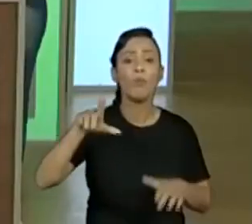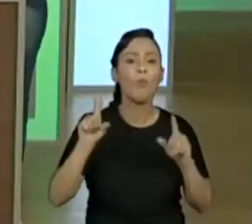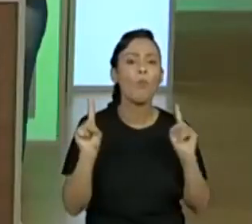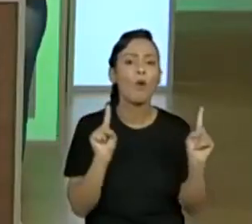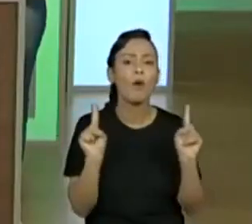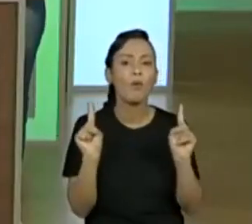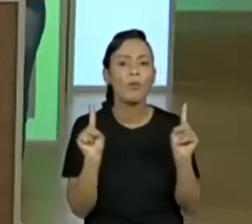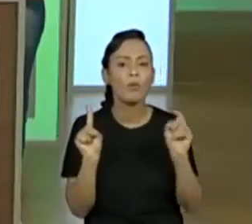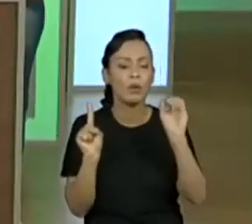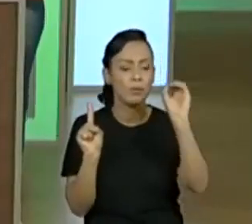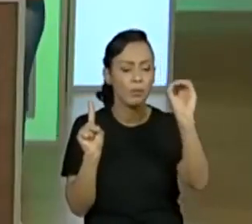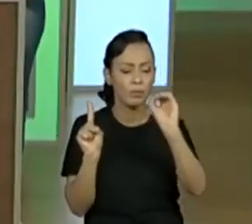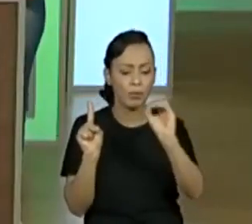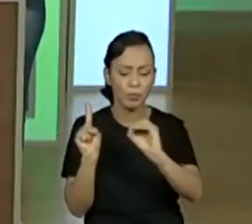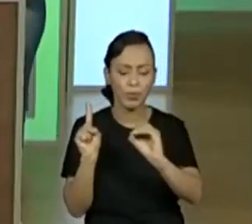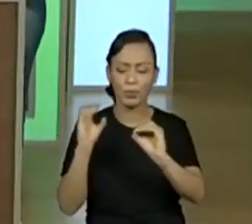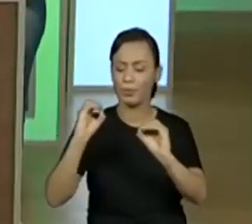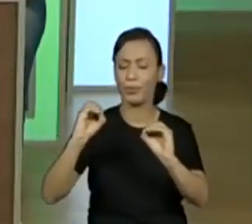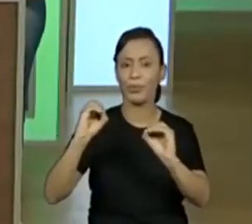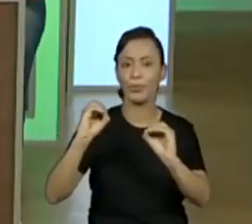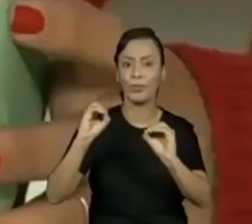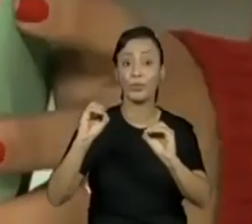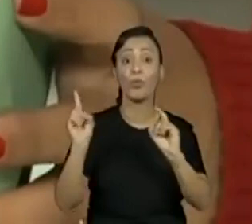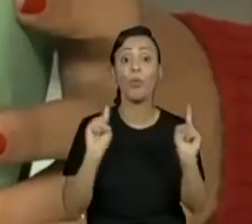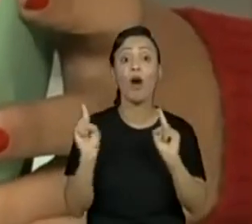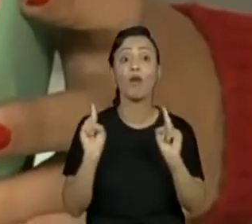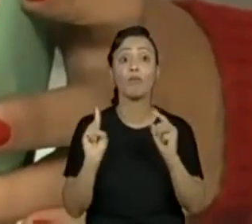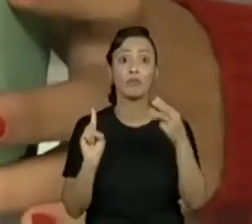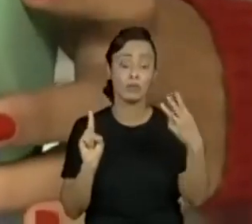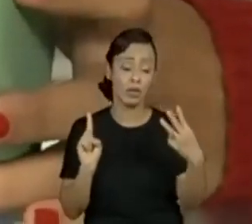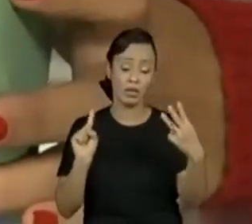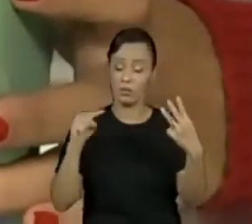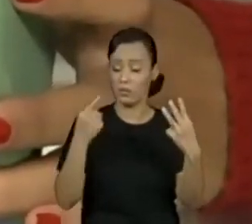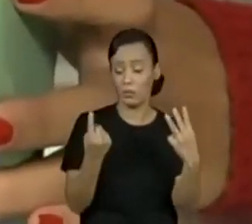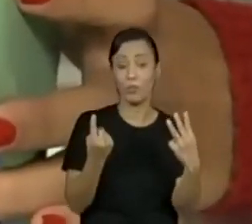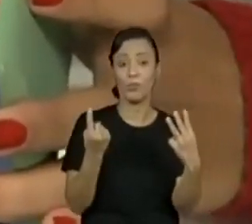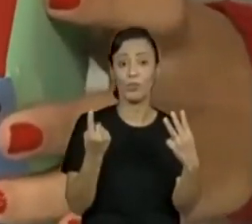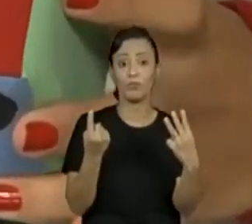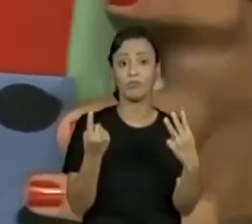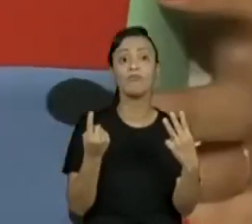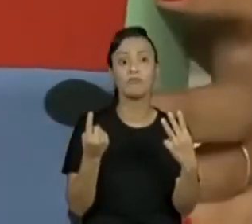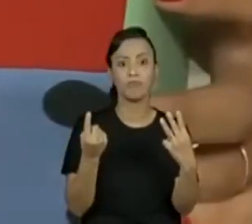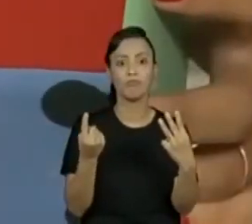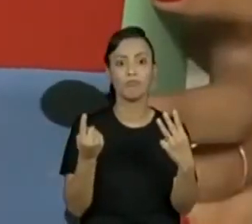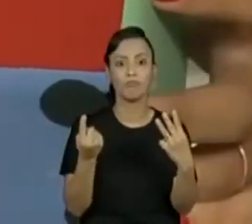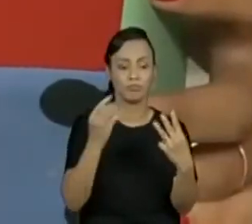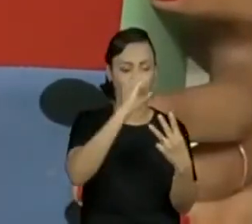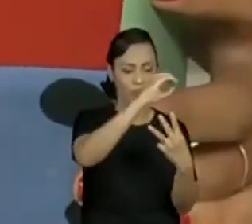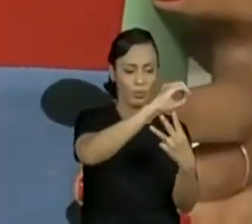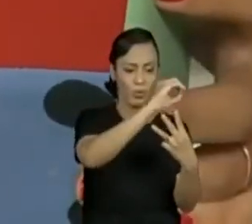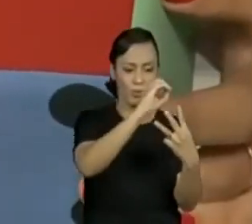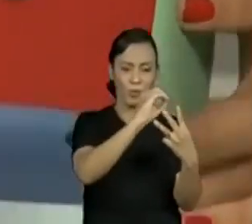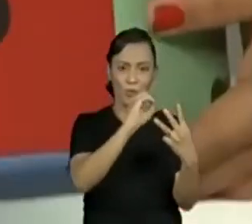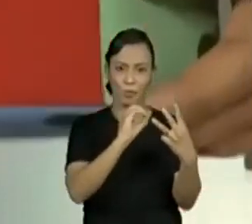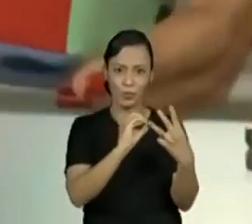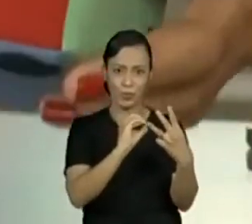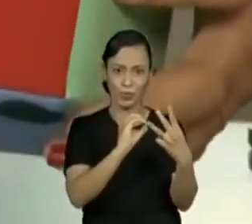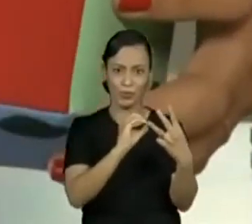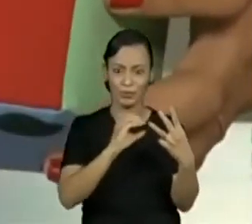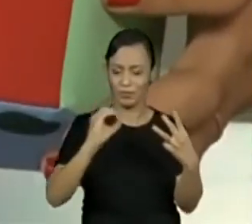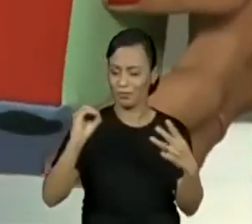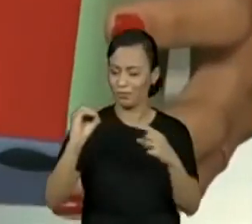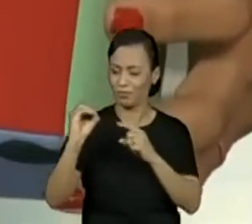fazer aquele da cabeça de guardar lá, não é? Sim. Então, gente tem ali o número maior, três, e o número